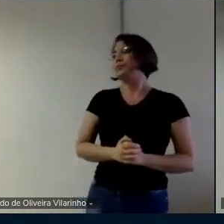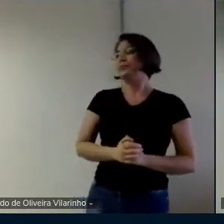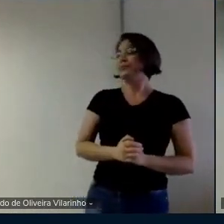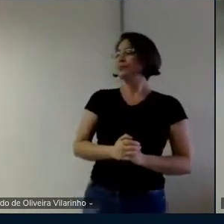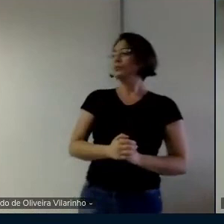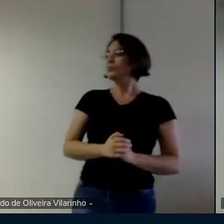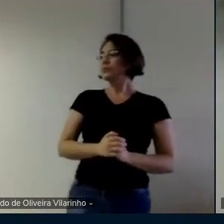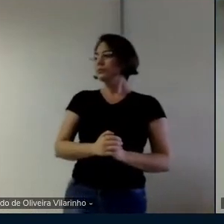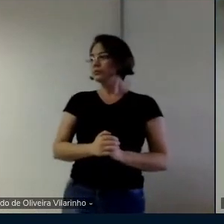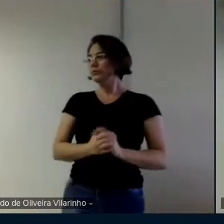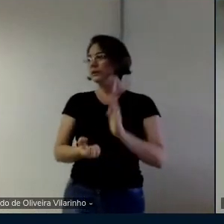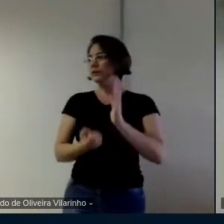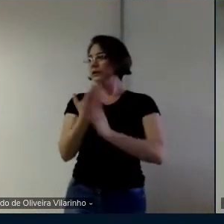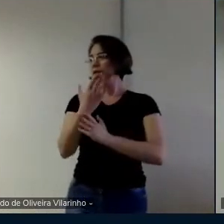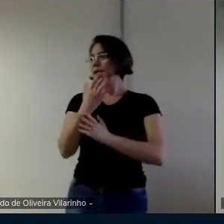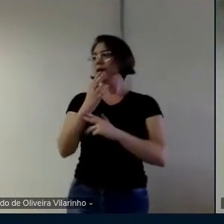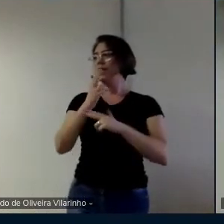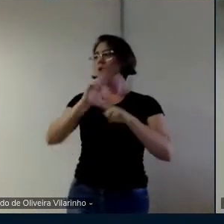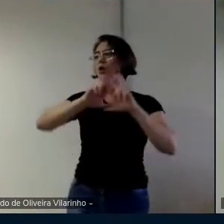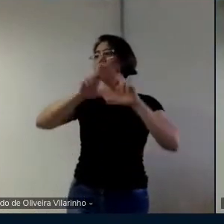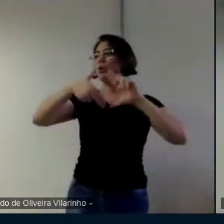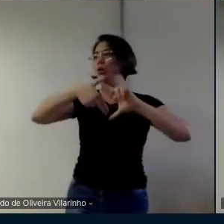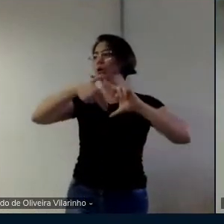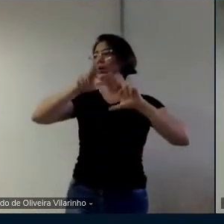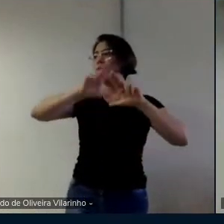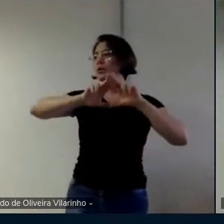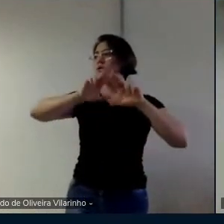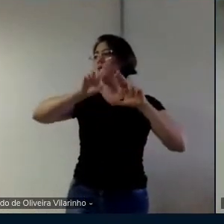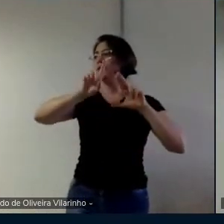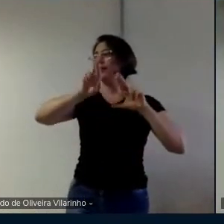então tem de criar um doário pra colocar esse material